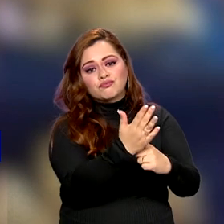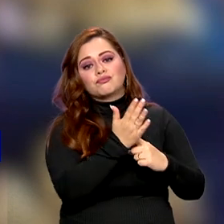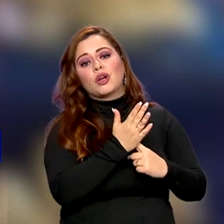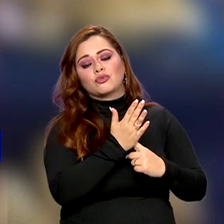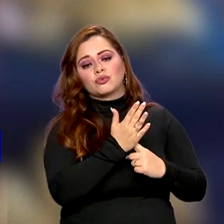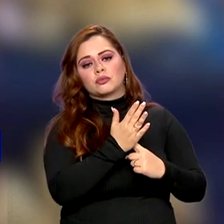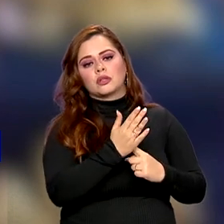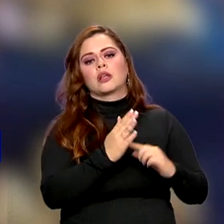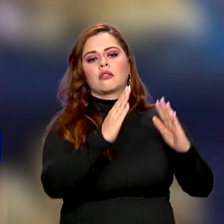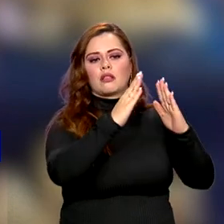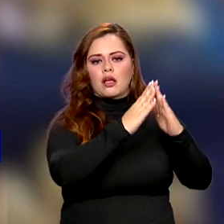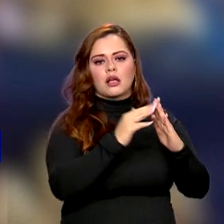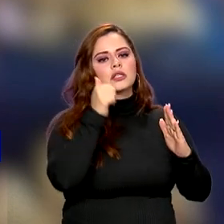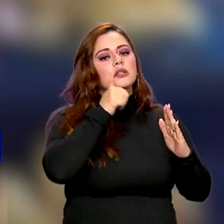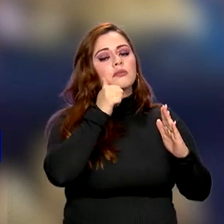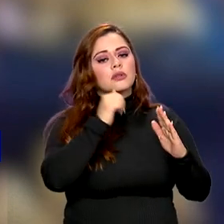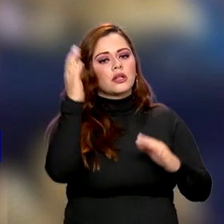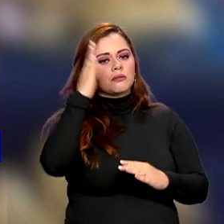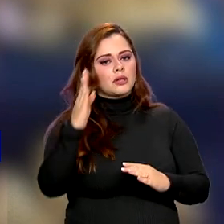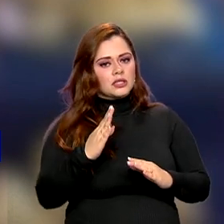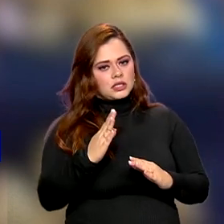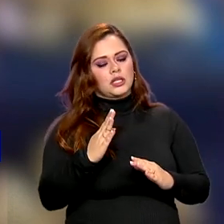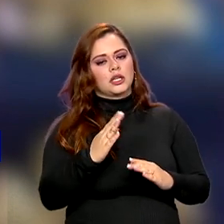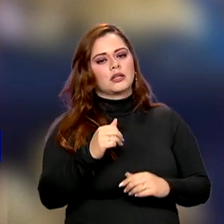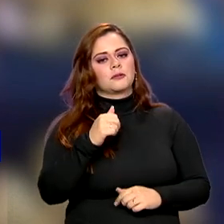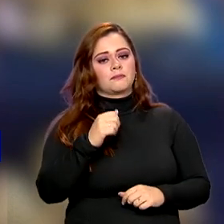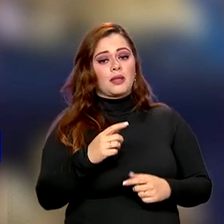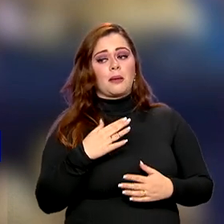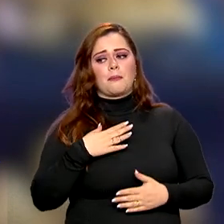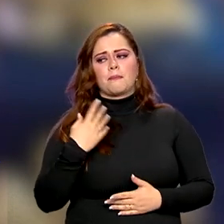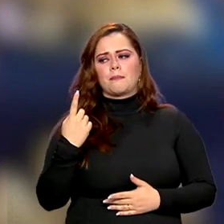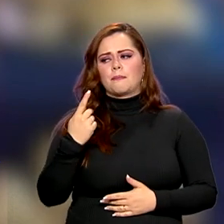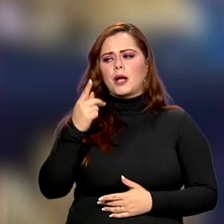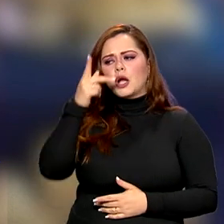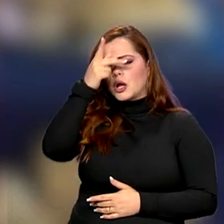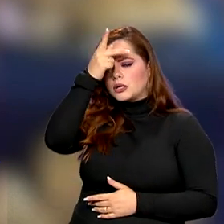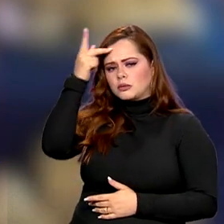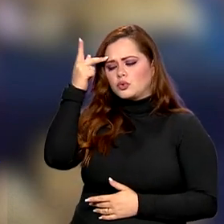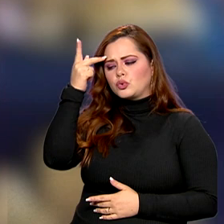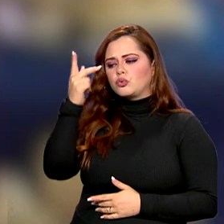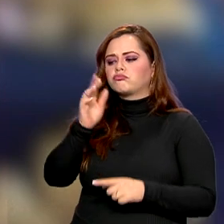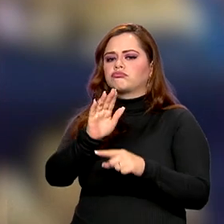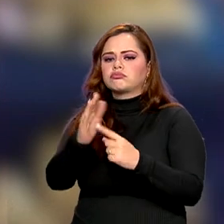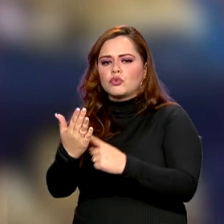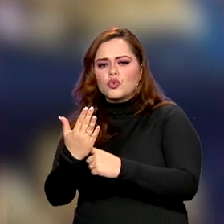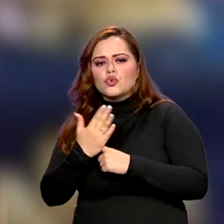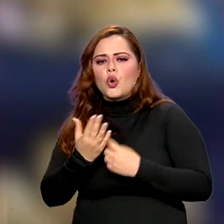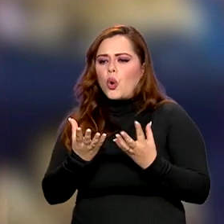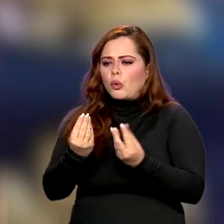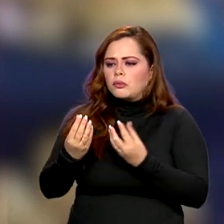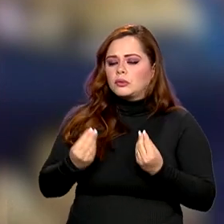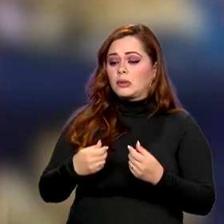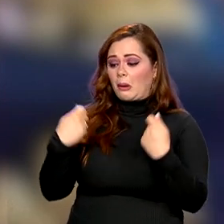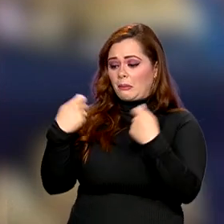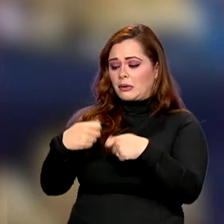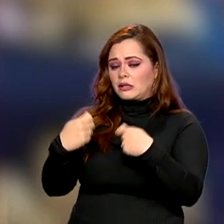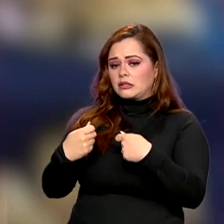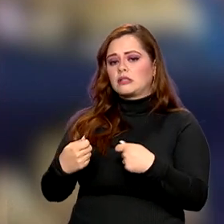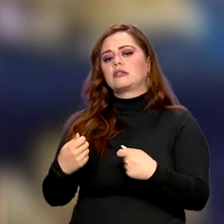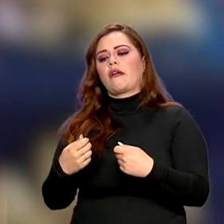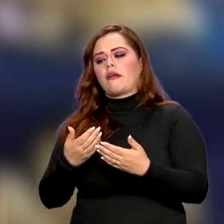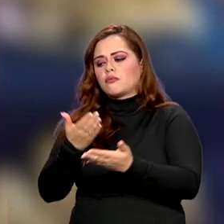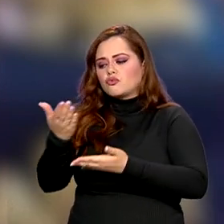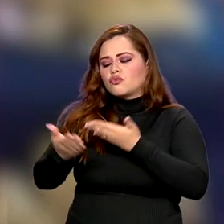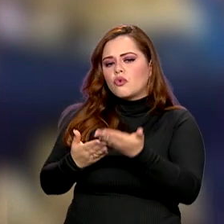Casa da Mulher Brasileira. Me ajudaram muito. Eu precisei de atendimento com a advogada,